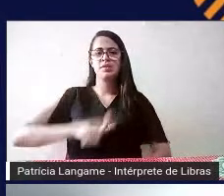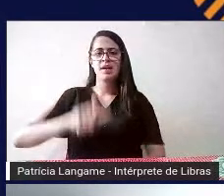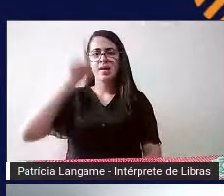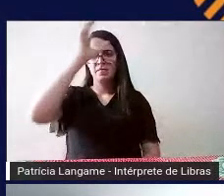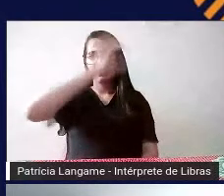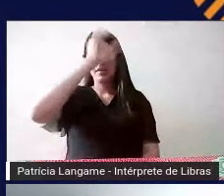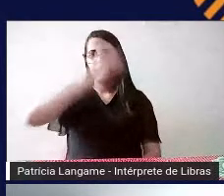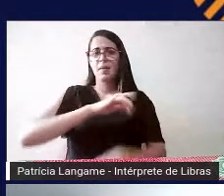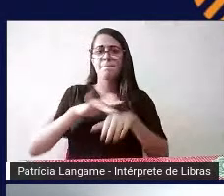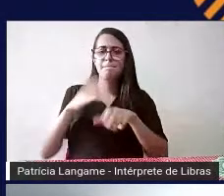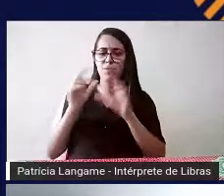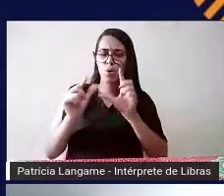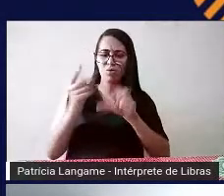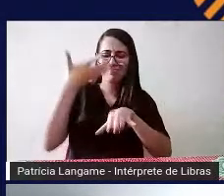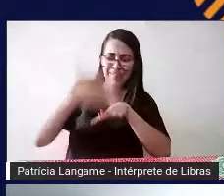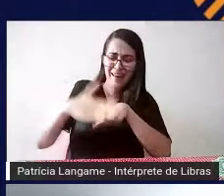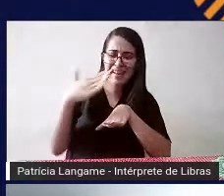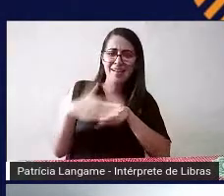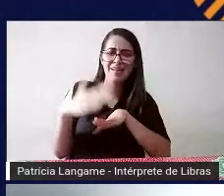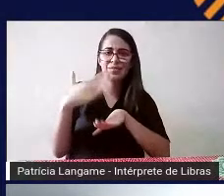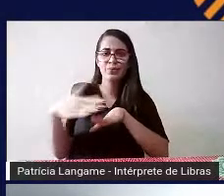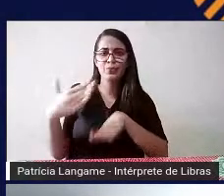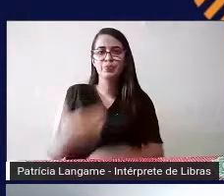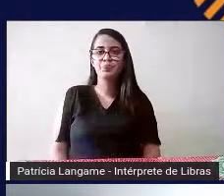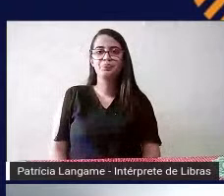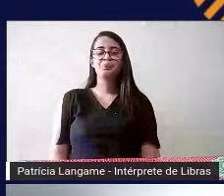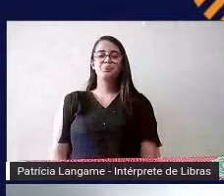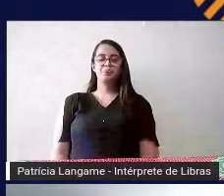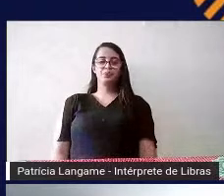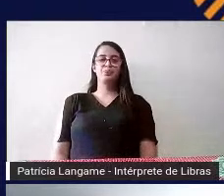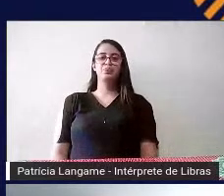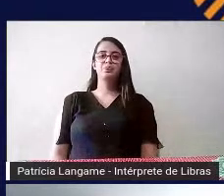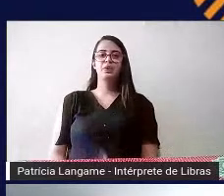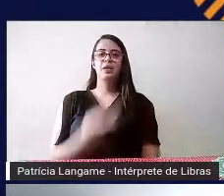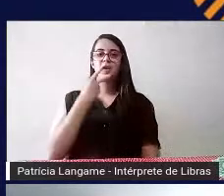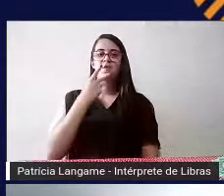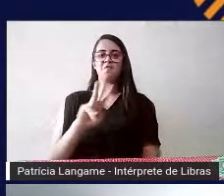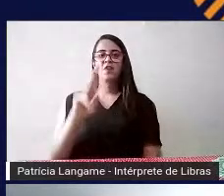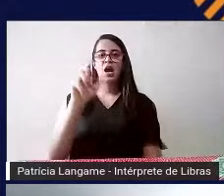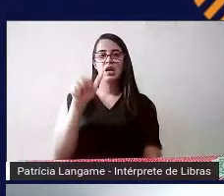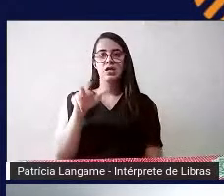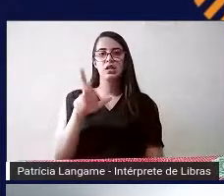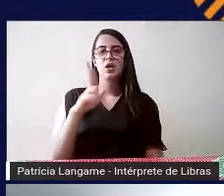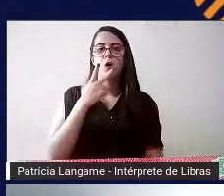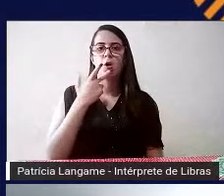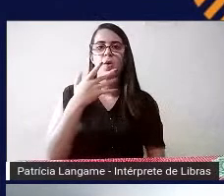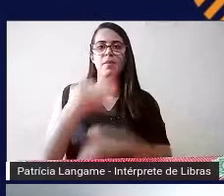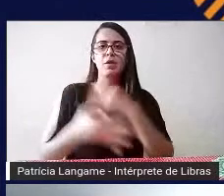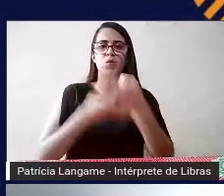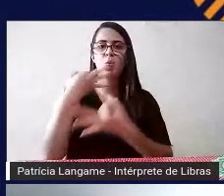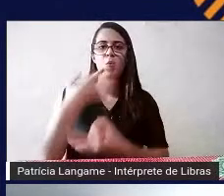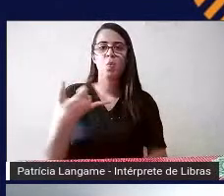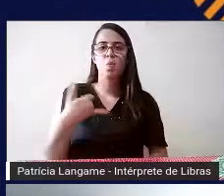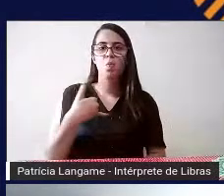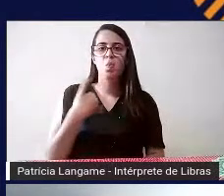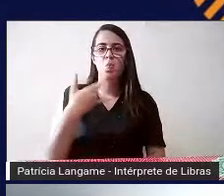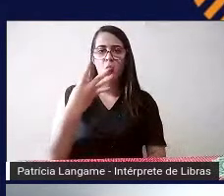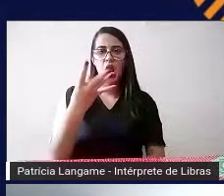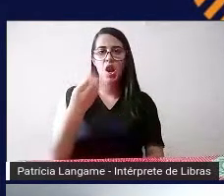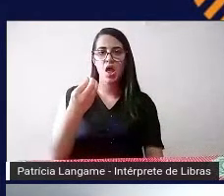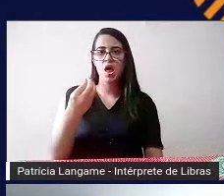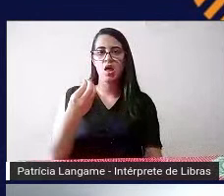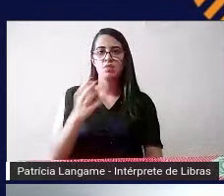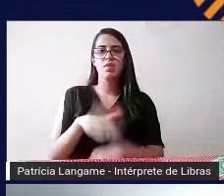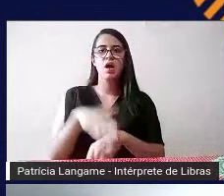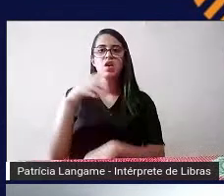pouquinho de treino né então pra quem como o Wagner comentou os colegas aqui que tem mais de 40 talvez tenham feito um